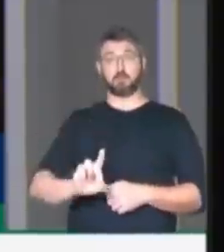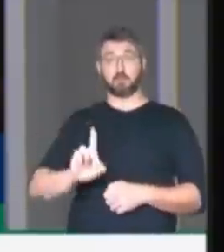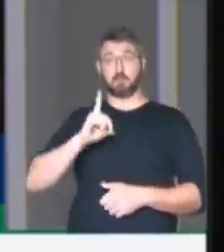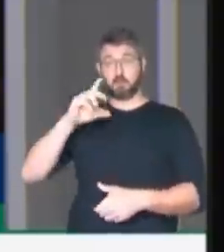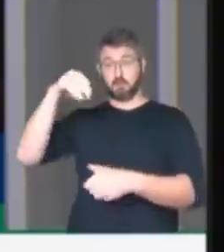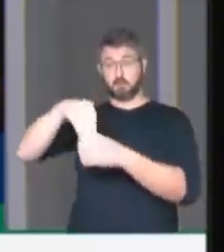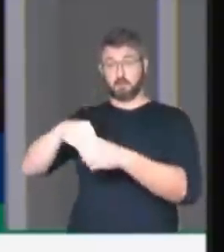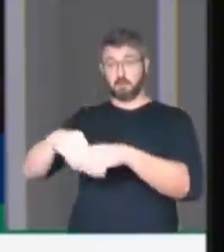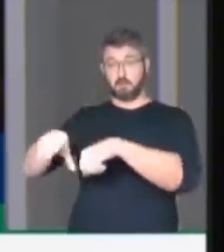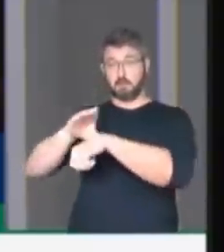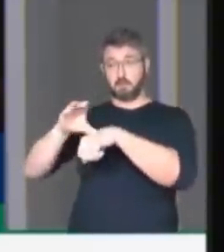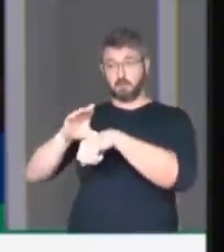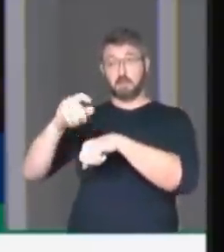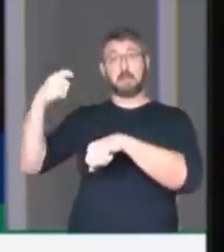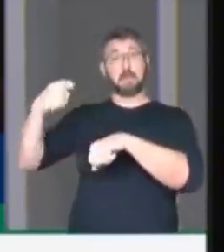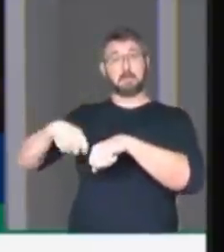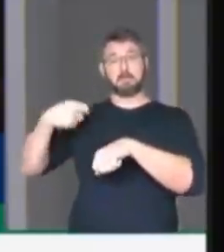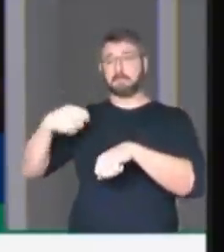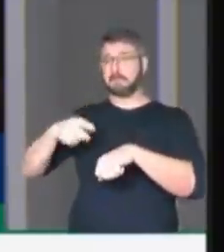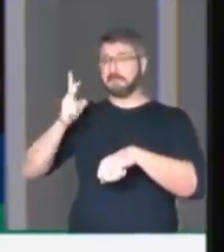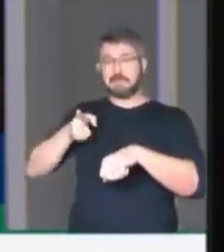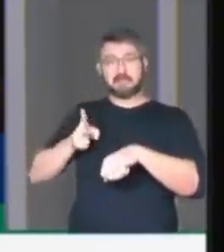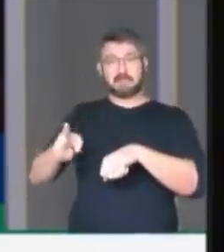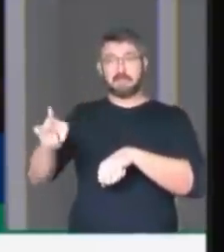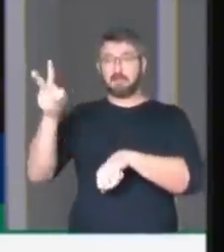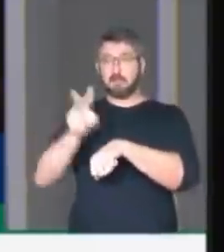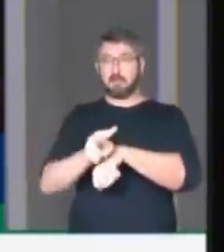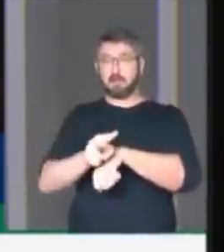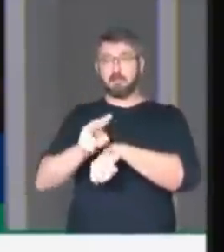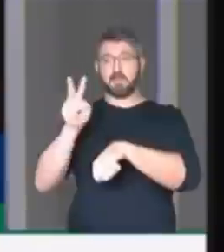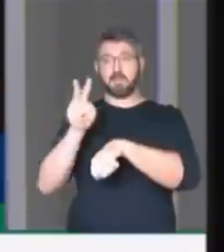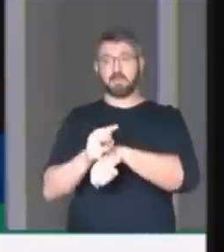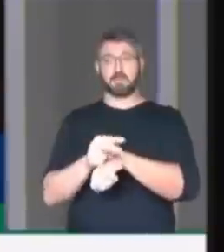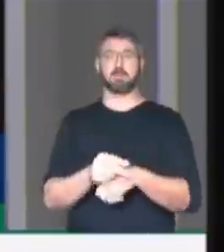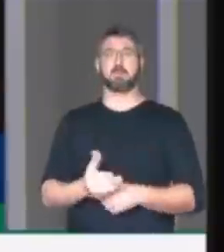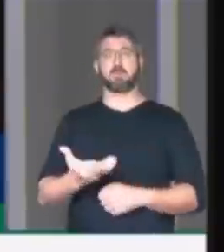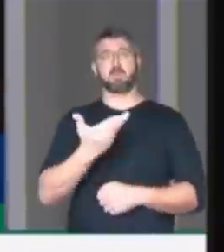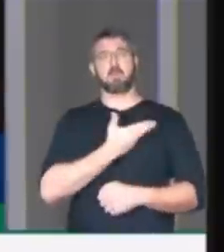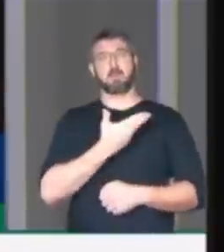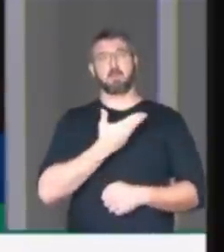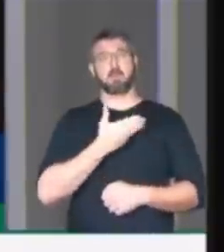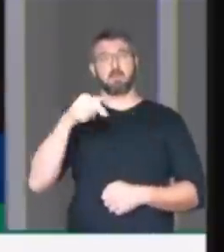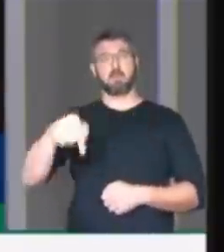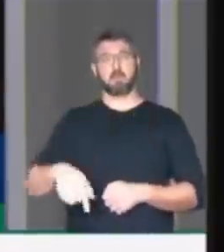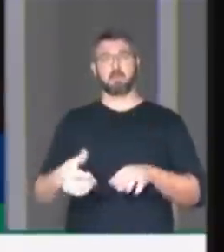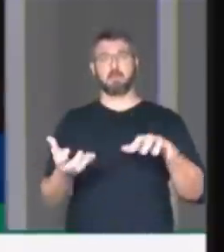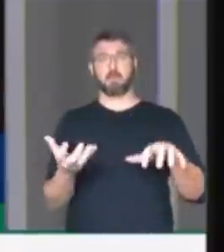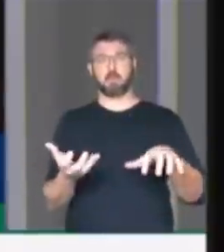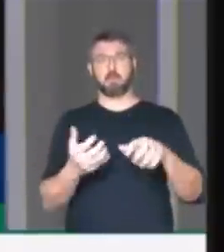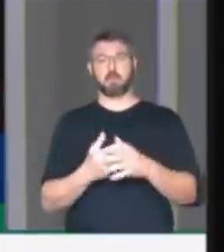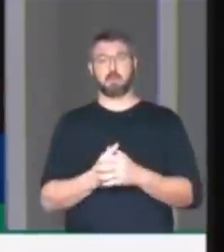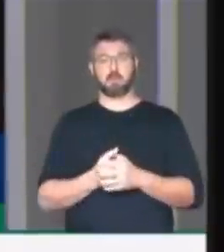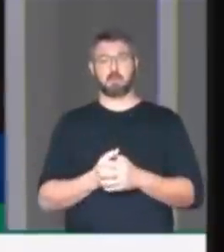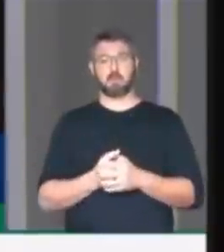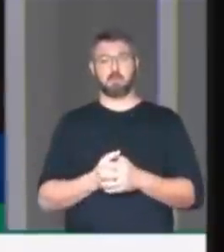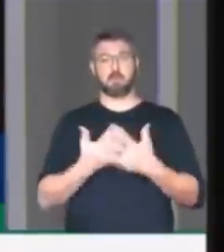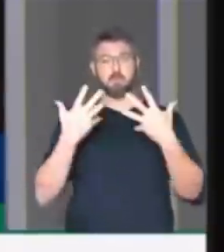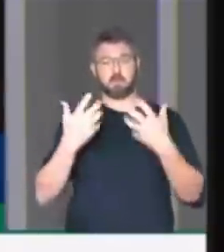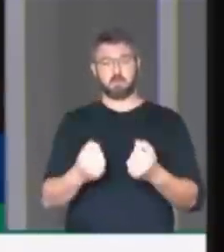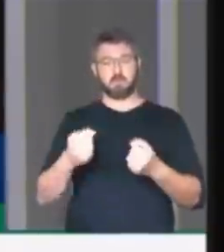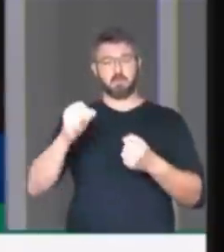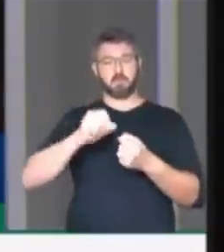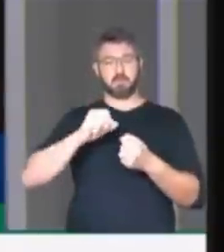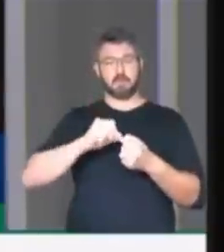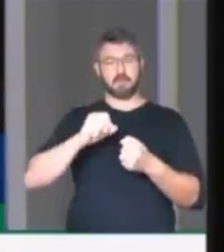previstos precisam sempre ser preservados. Colegas de Parlamento, façamos cada vez